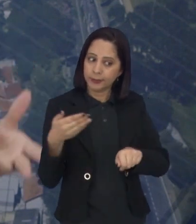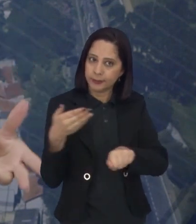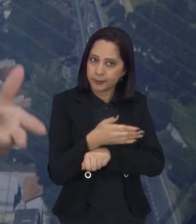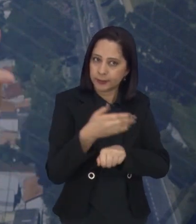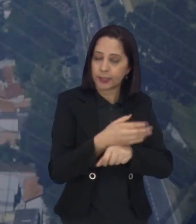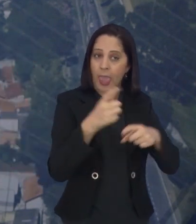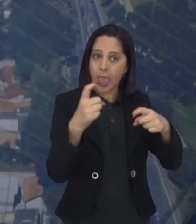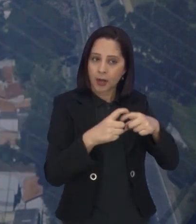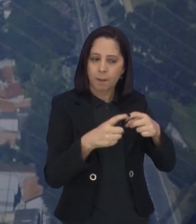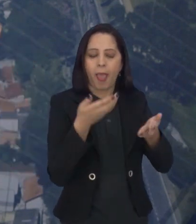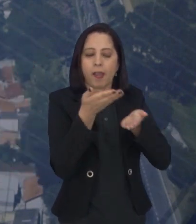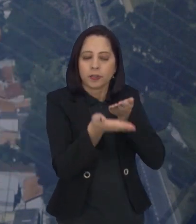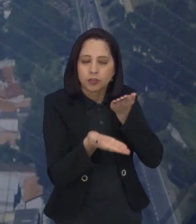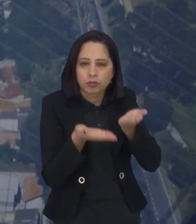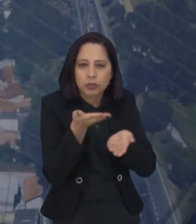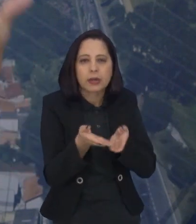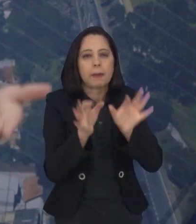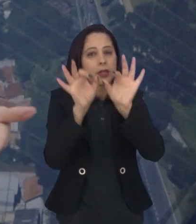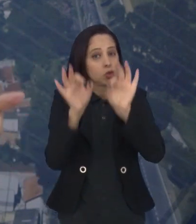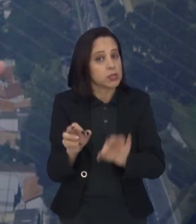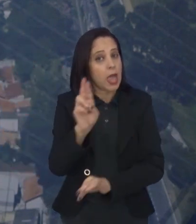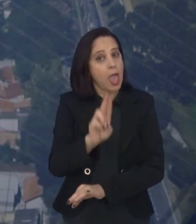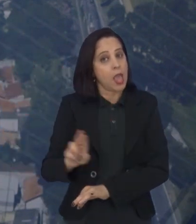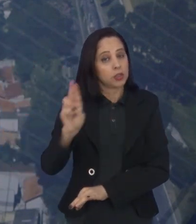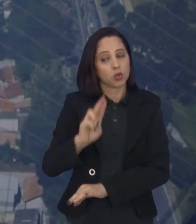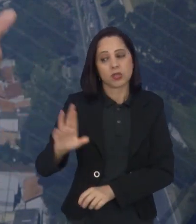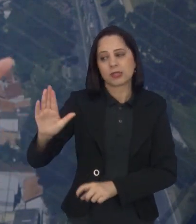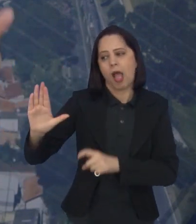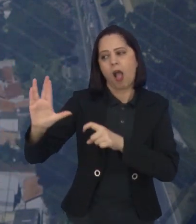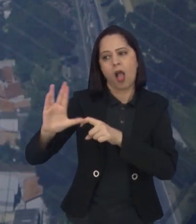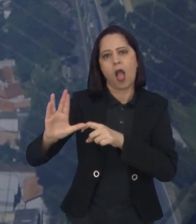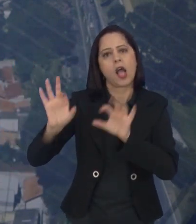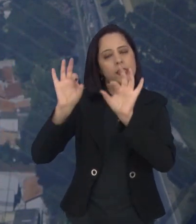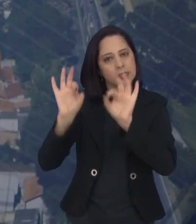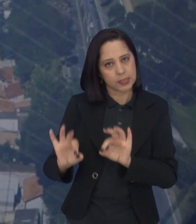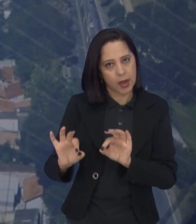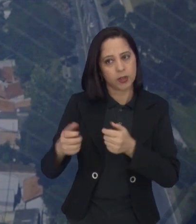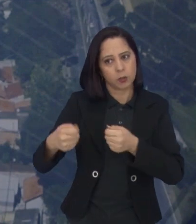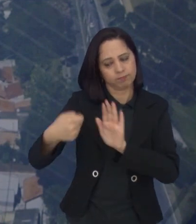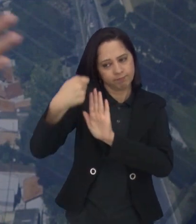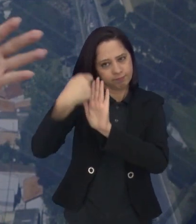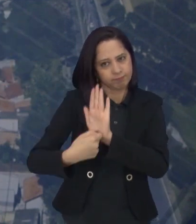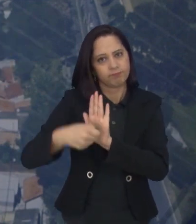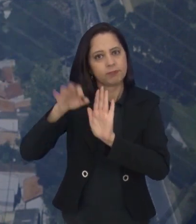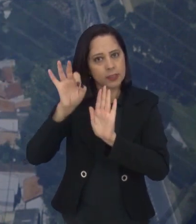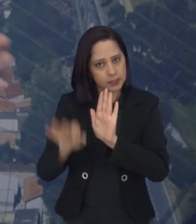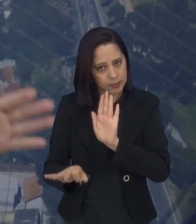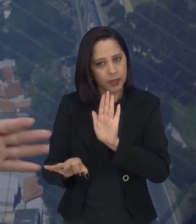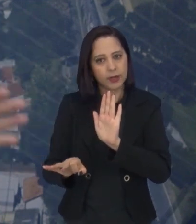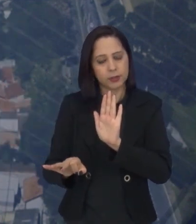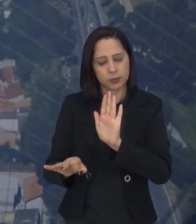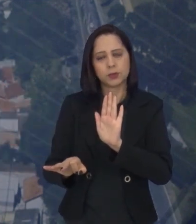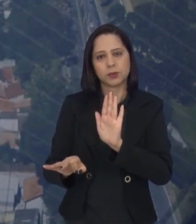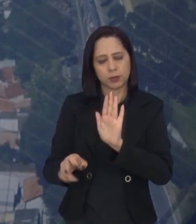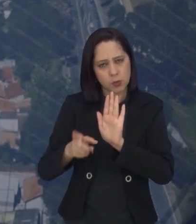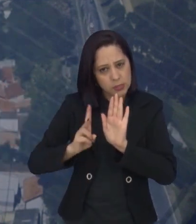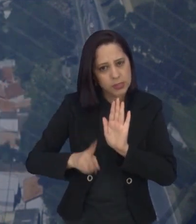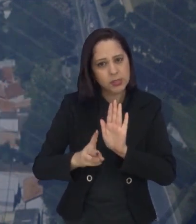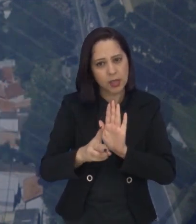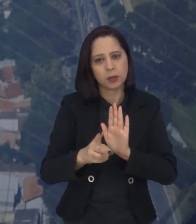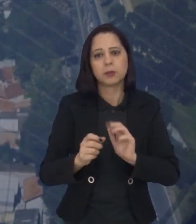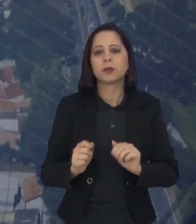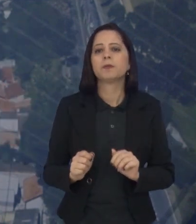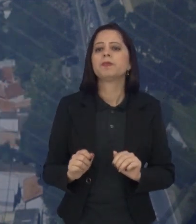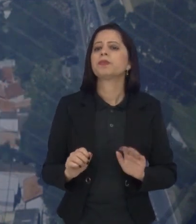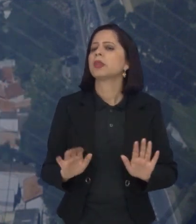tratamento, qualquer medicamento que é prescrito para um paciente, seria esse acompanhamento mesmo.